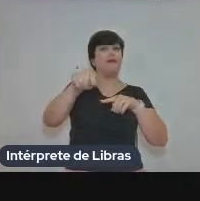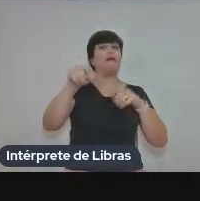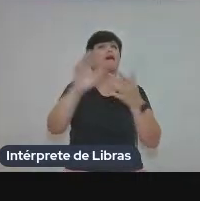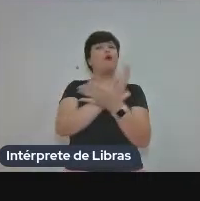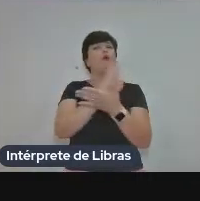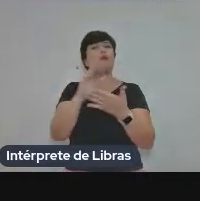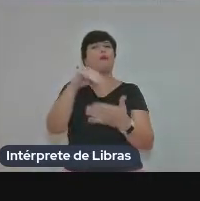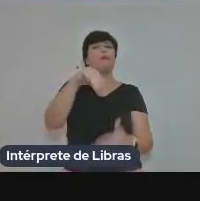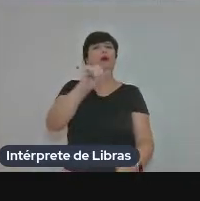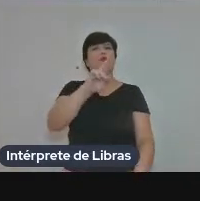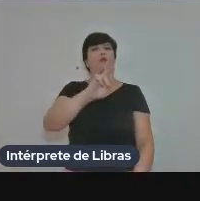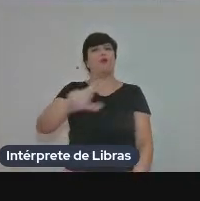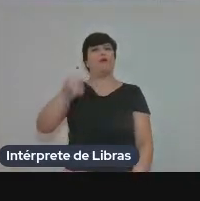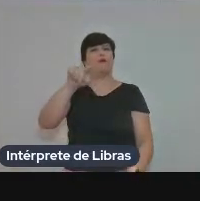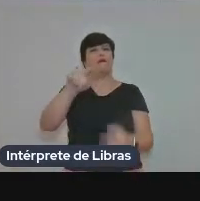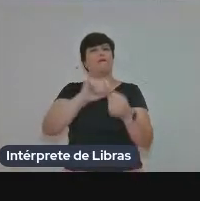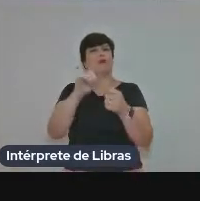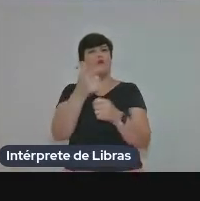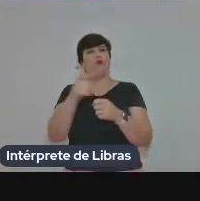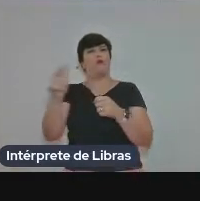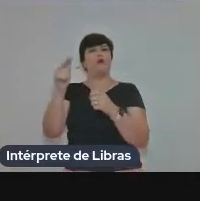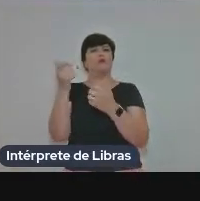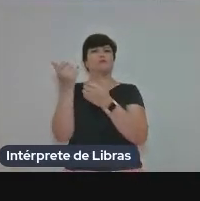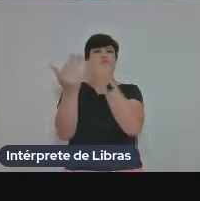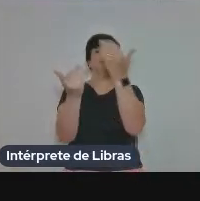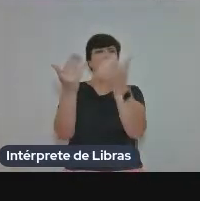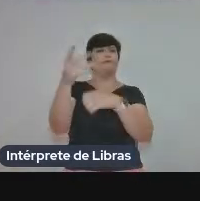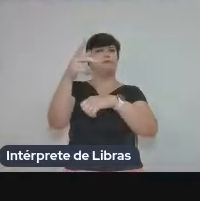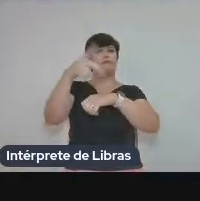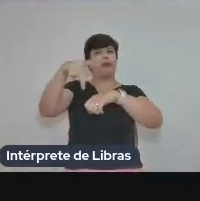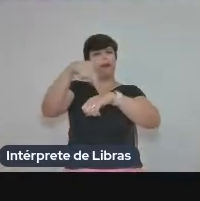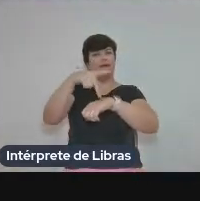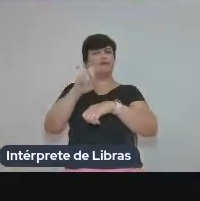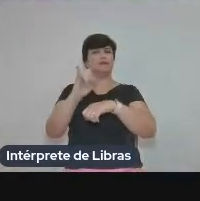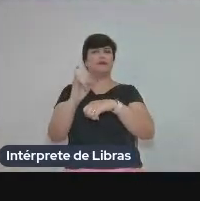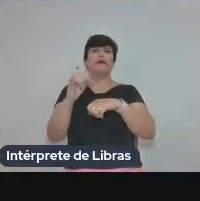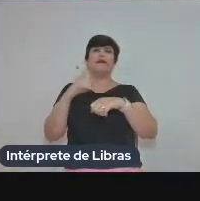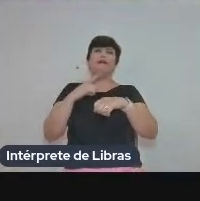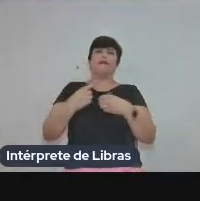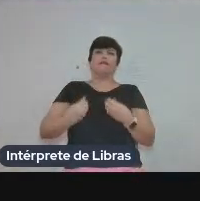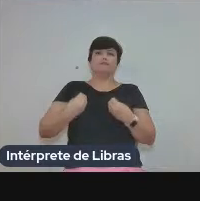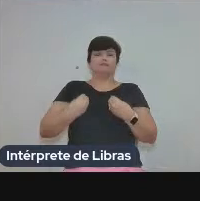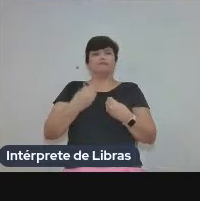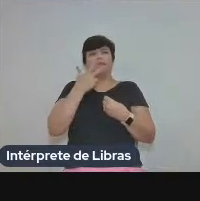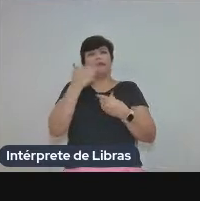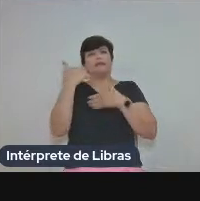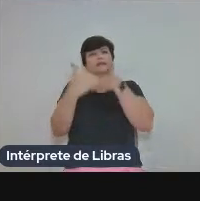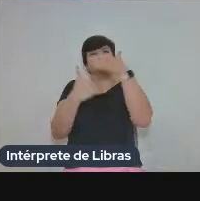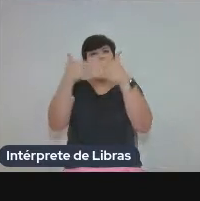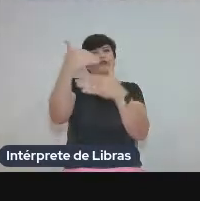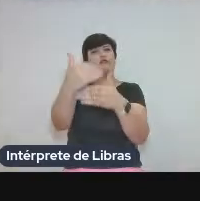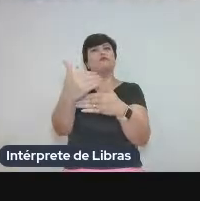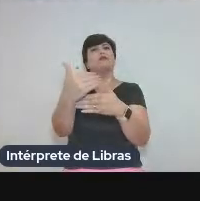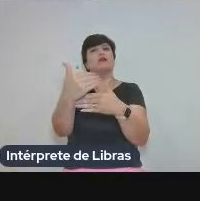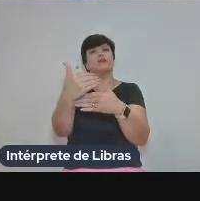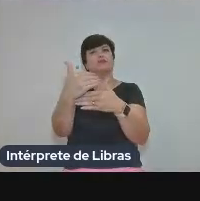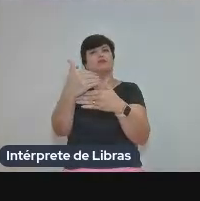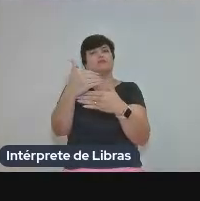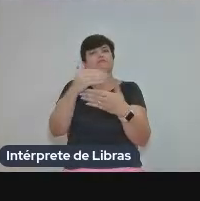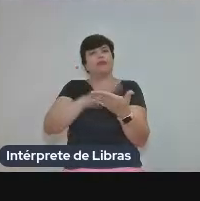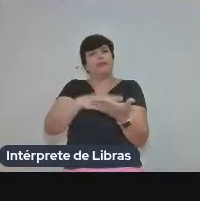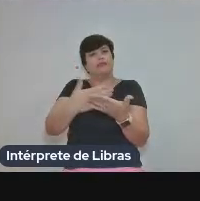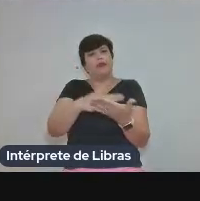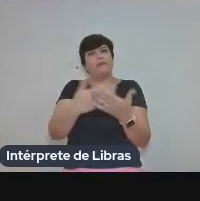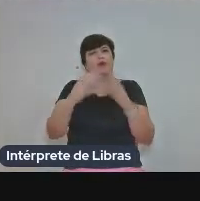dos manuais, eles são produzidos em outros países e são em fárgios diferentes de desenvolvimento da produção de intérpretes